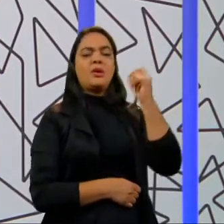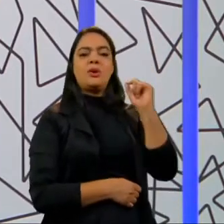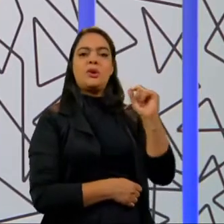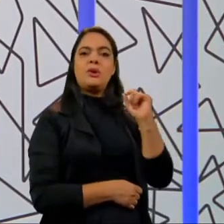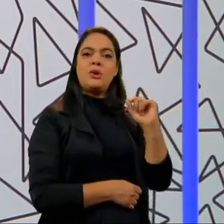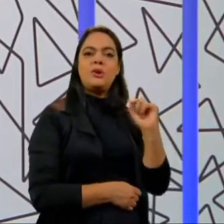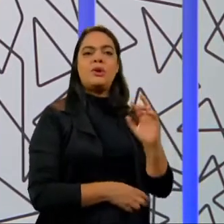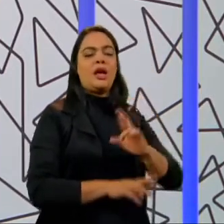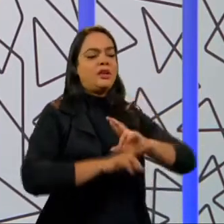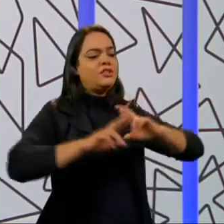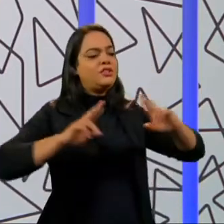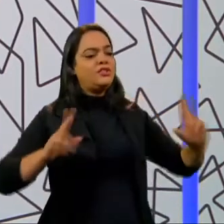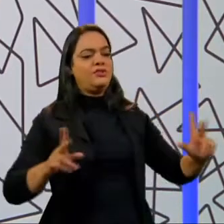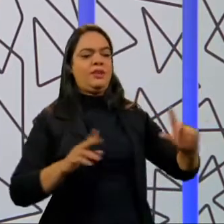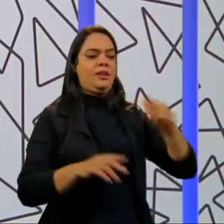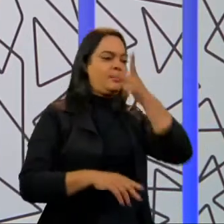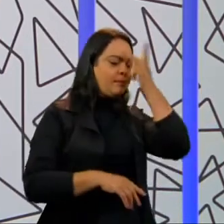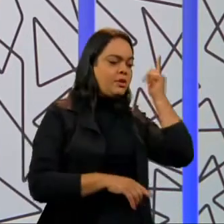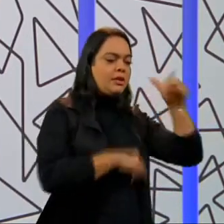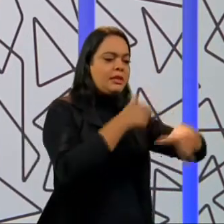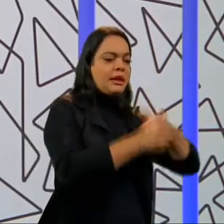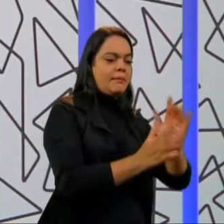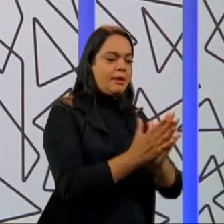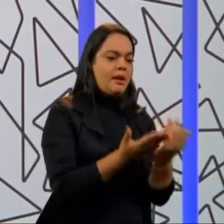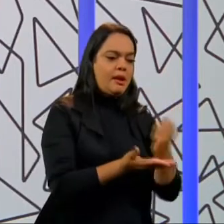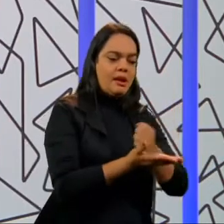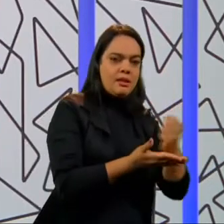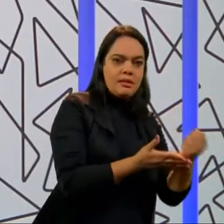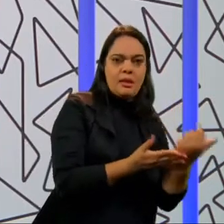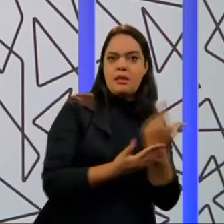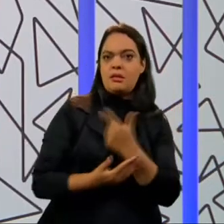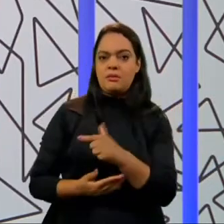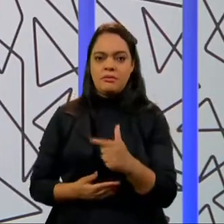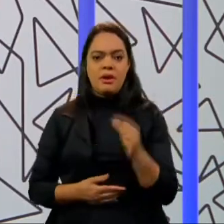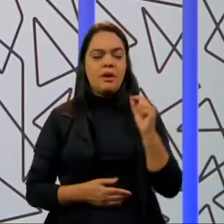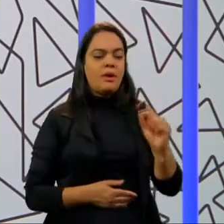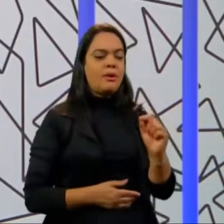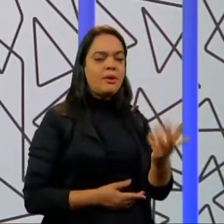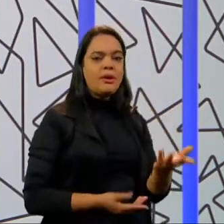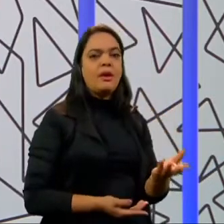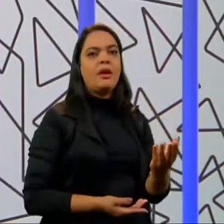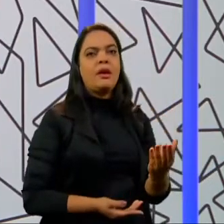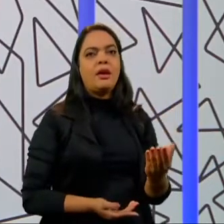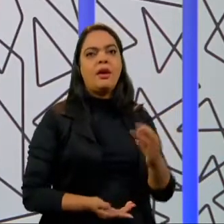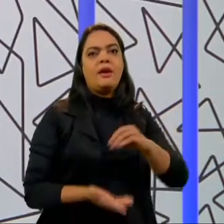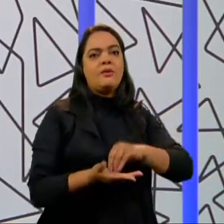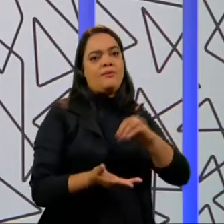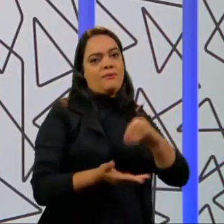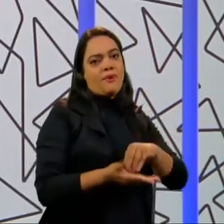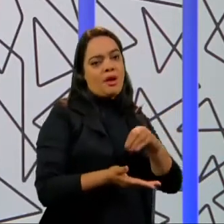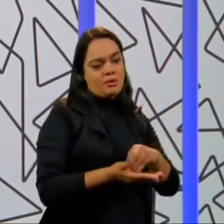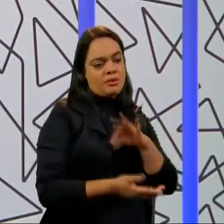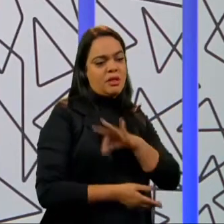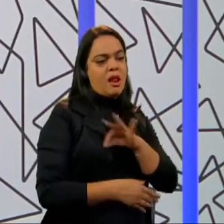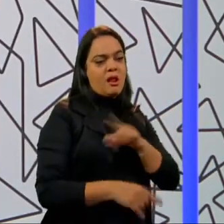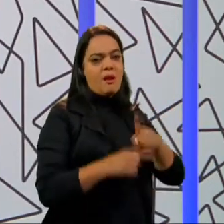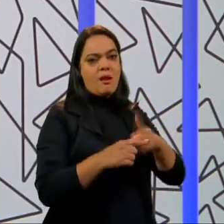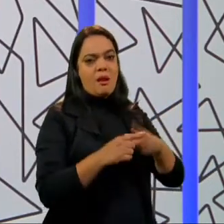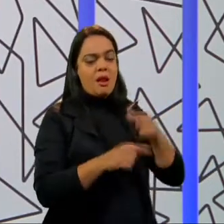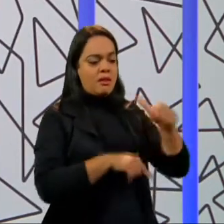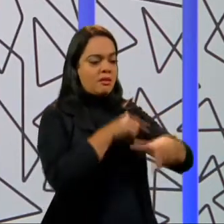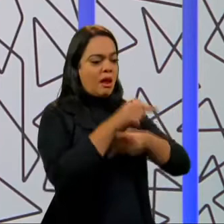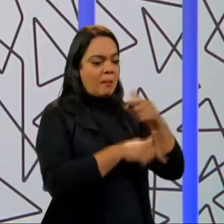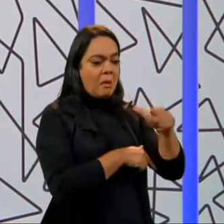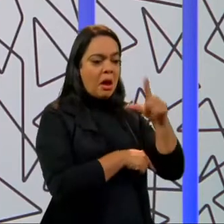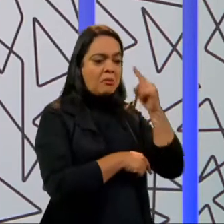muito esse trabalhador com carteira do que não tem. A subocupação por insuficiência de horas, que é outro dado que é medido pela PNAD também. Ou seja,